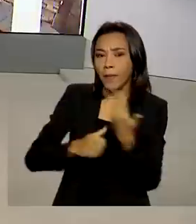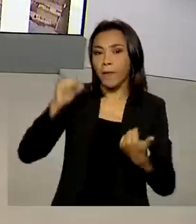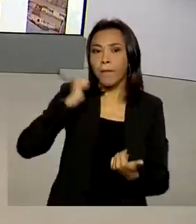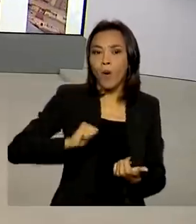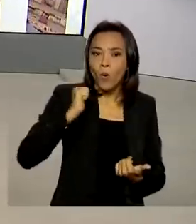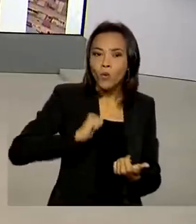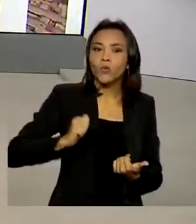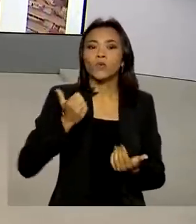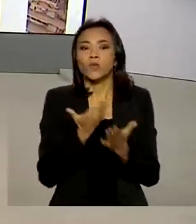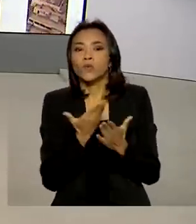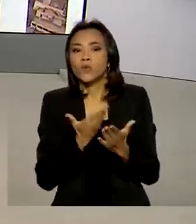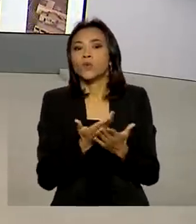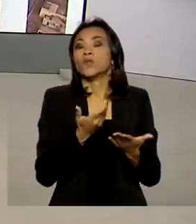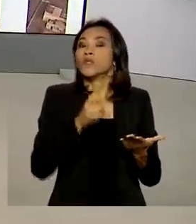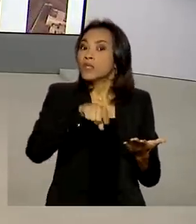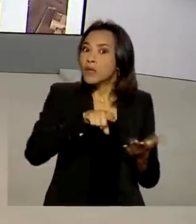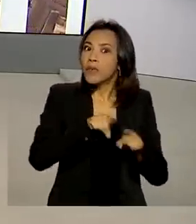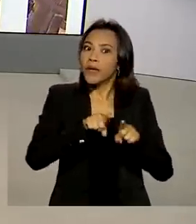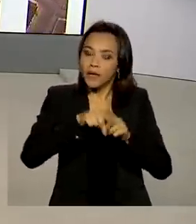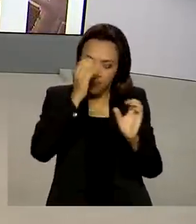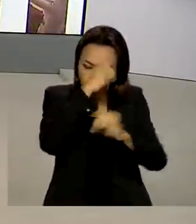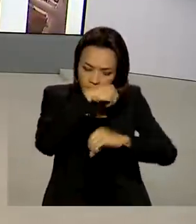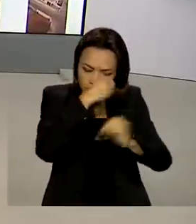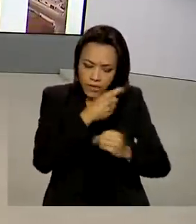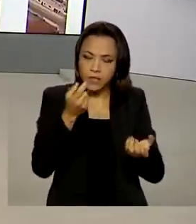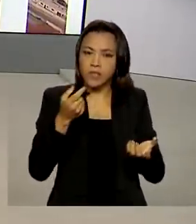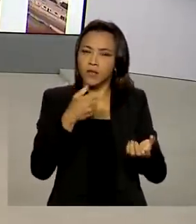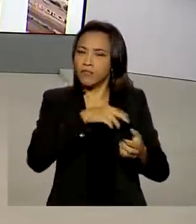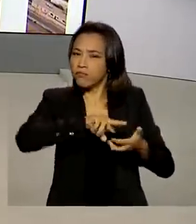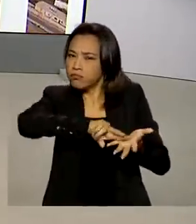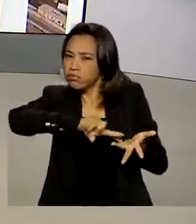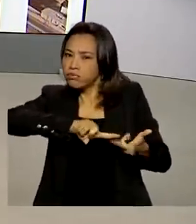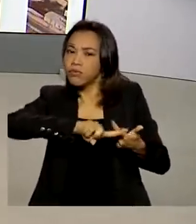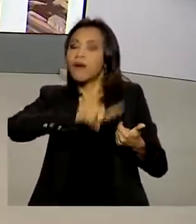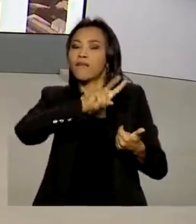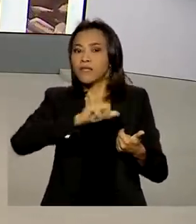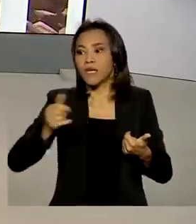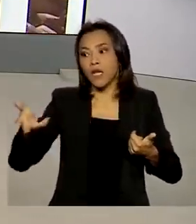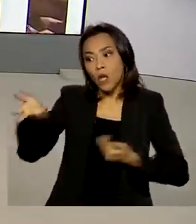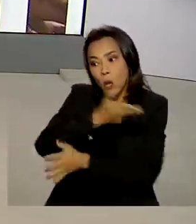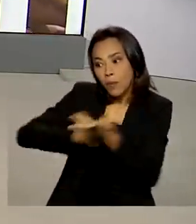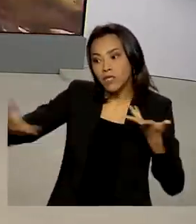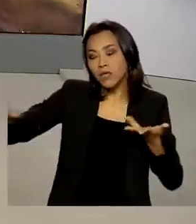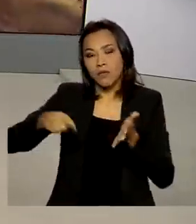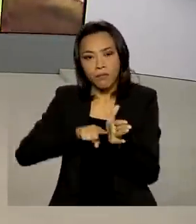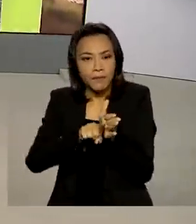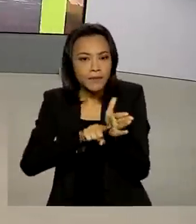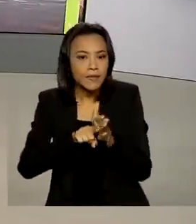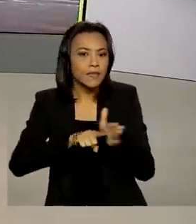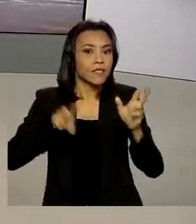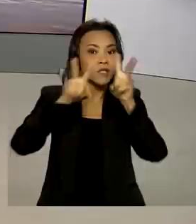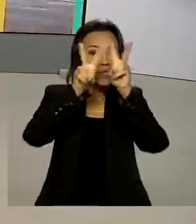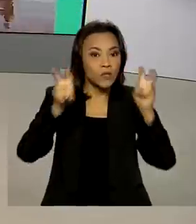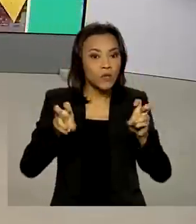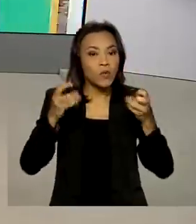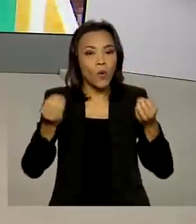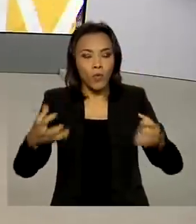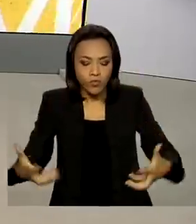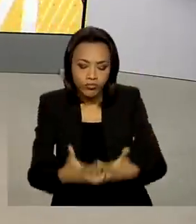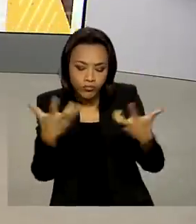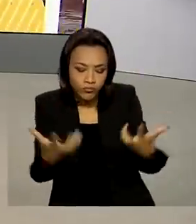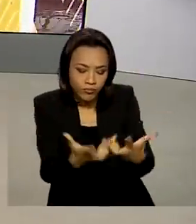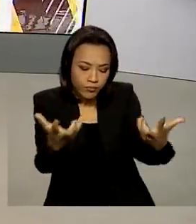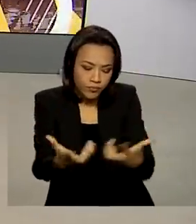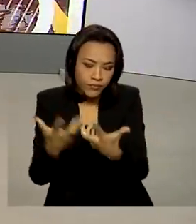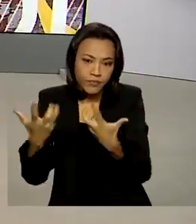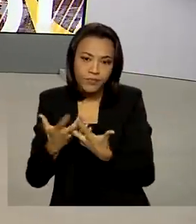fornecimento de laboratórios aos pesquisadores visitantes. Serão compartilhados estudos sobre cultivo de hortaliças sem